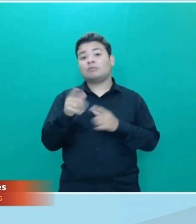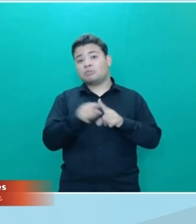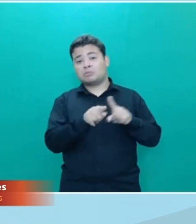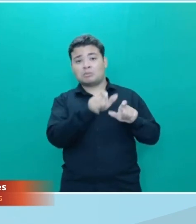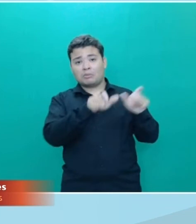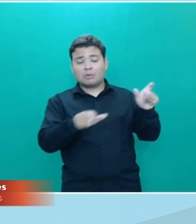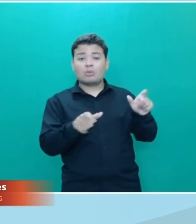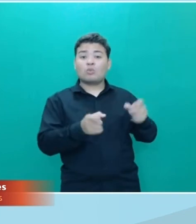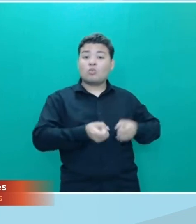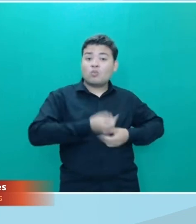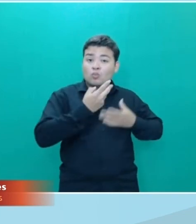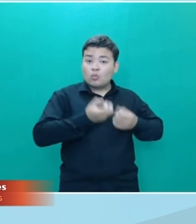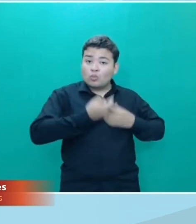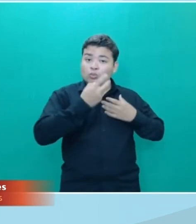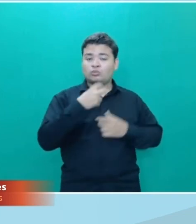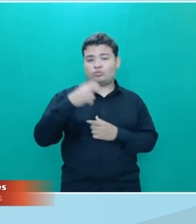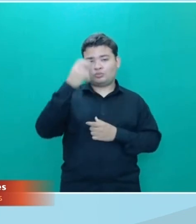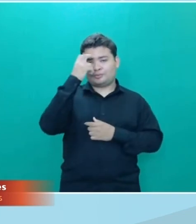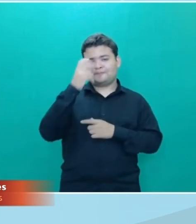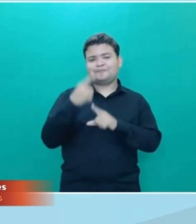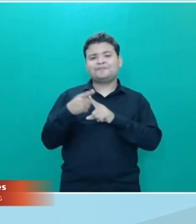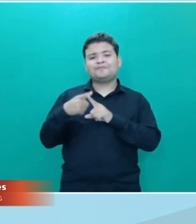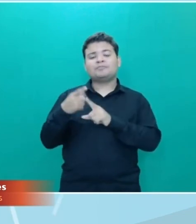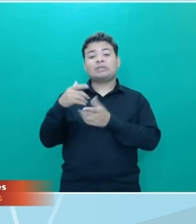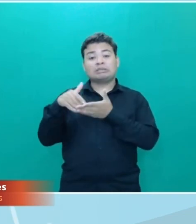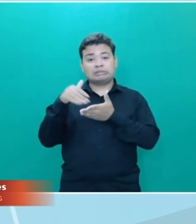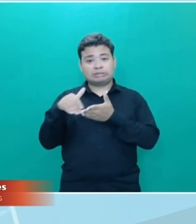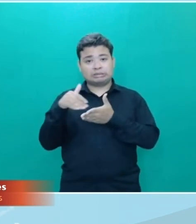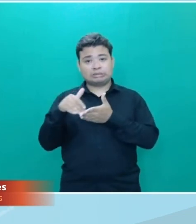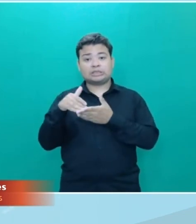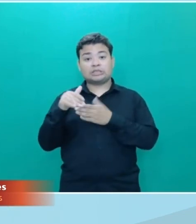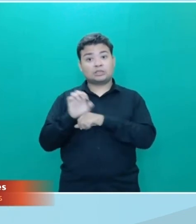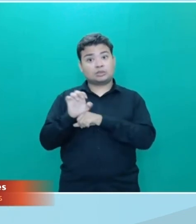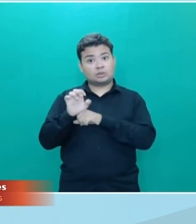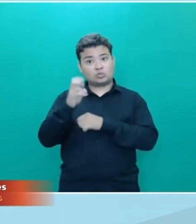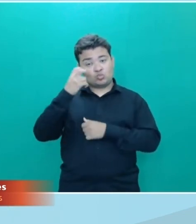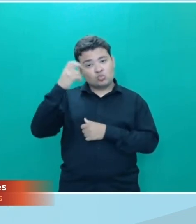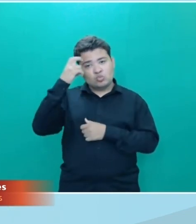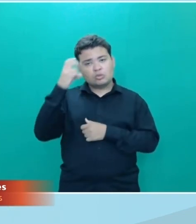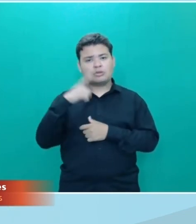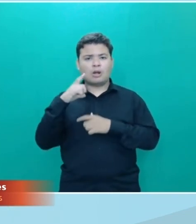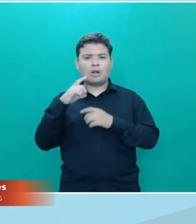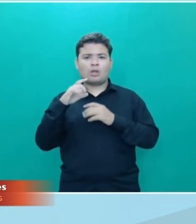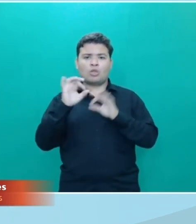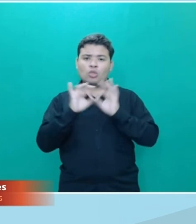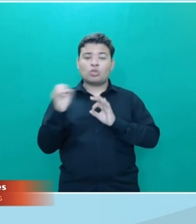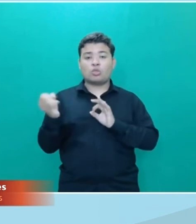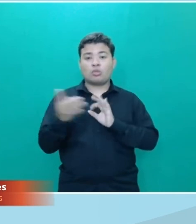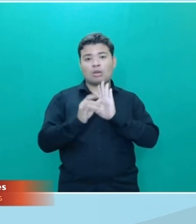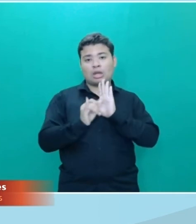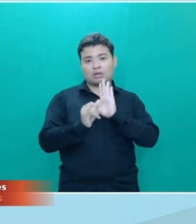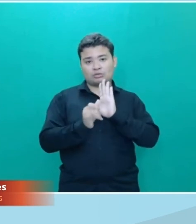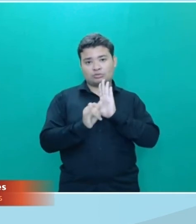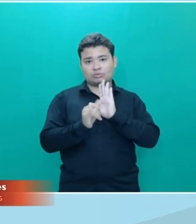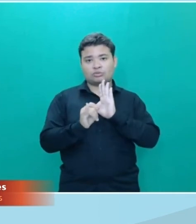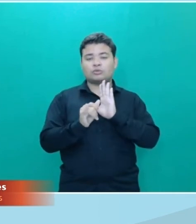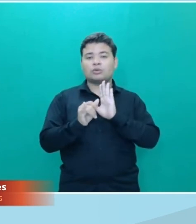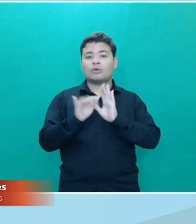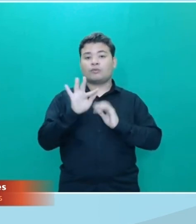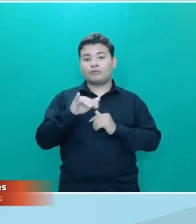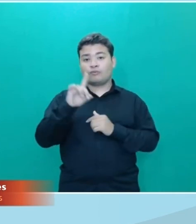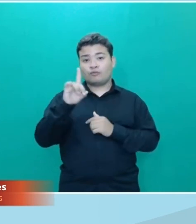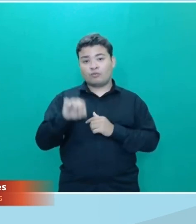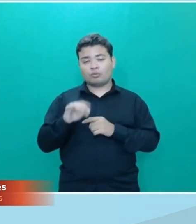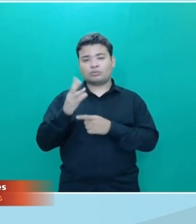Isso porque a Secretaria do Estado da Cultura vai reformular os editais do Fundo de Arte e Cultura.